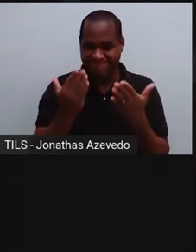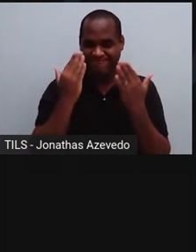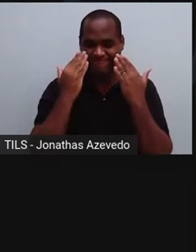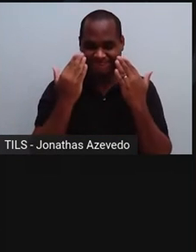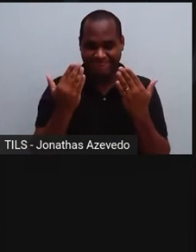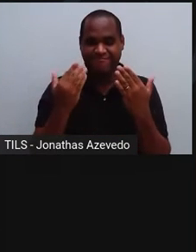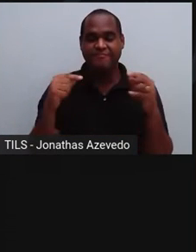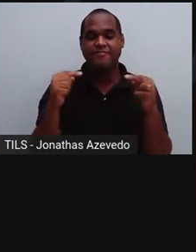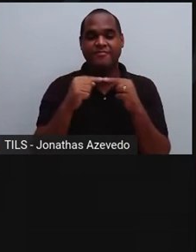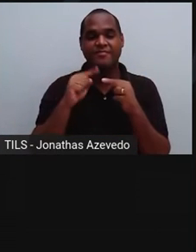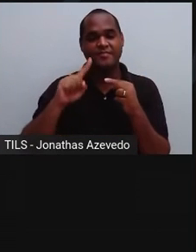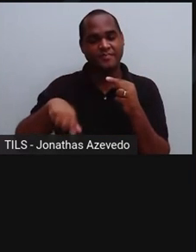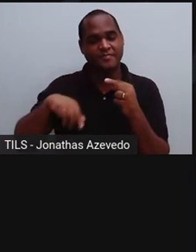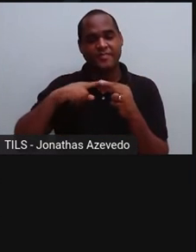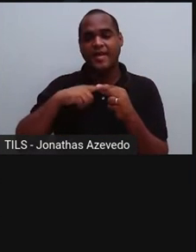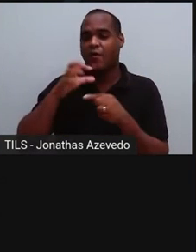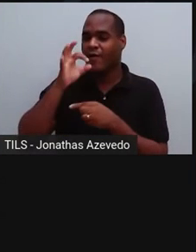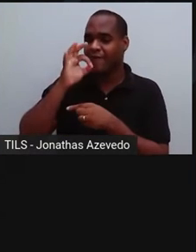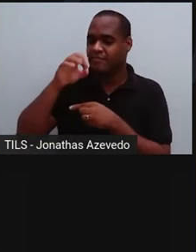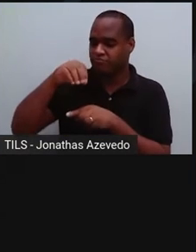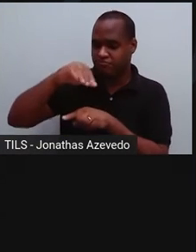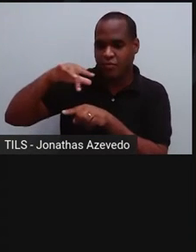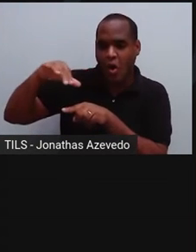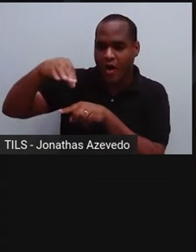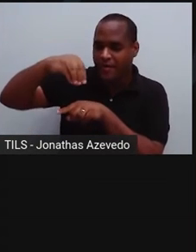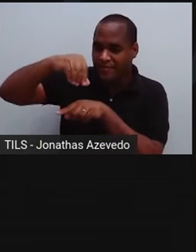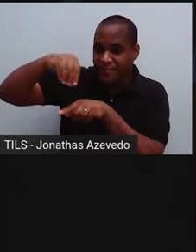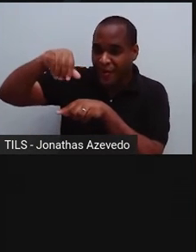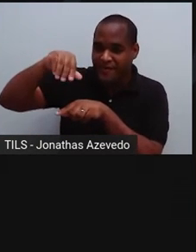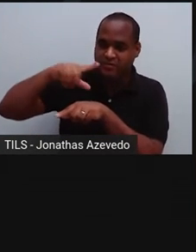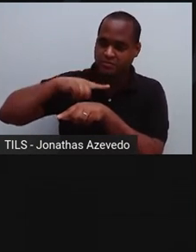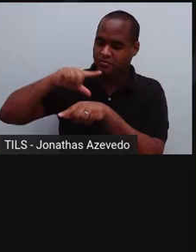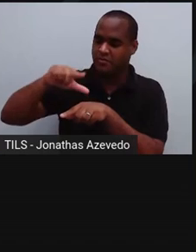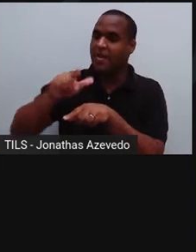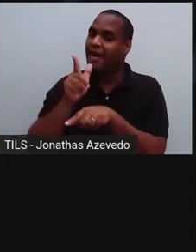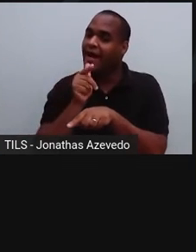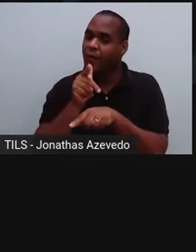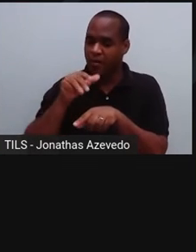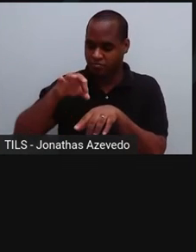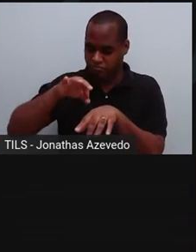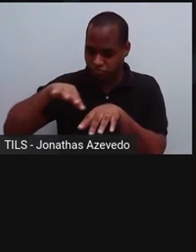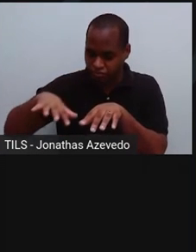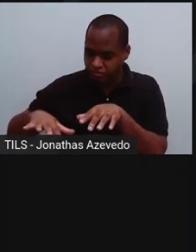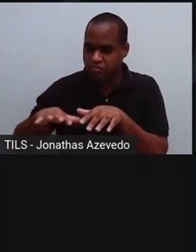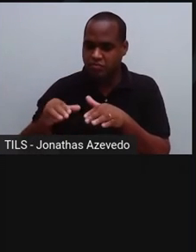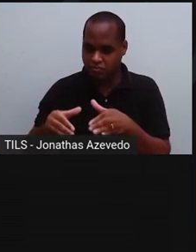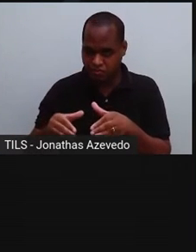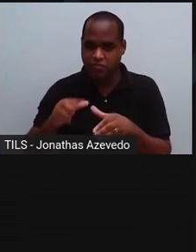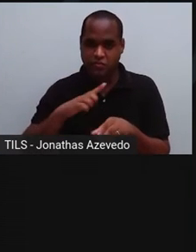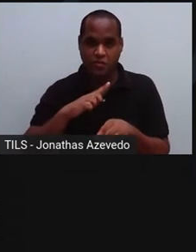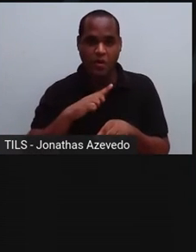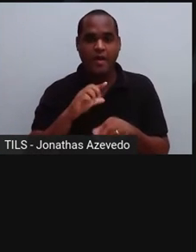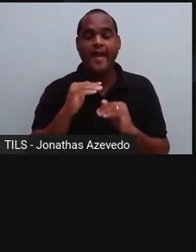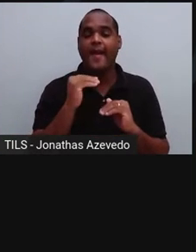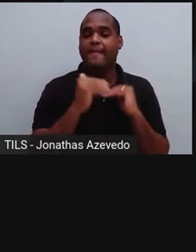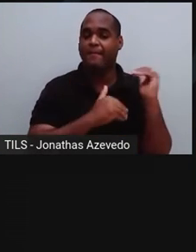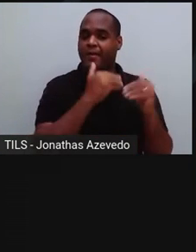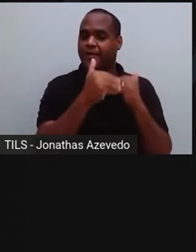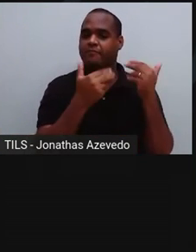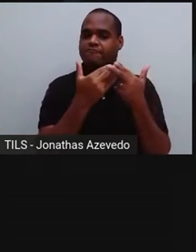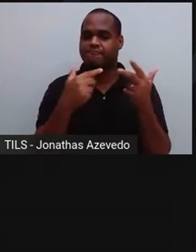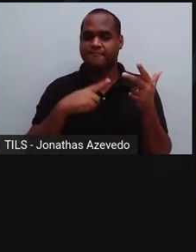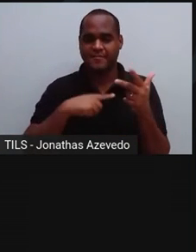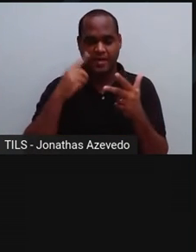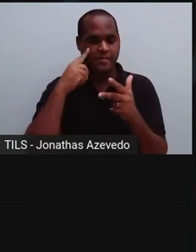coando o café, o pó fica retido no filtro e passa apenas a fase líquida. No processo de separação magnética,